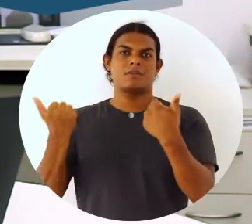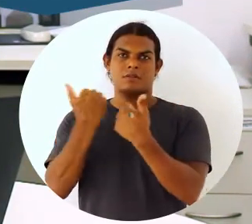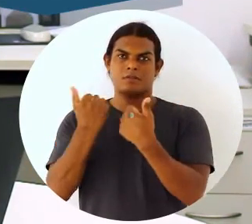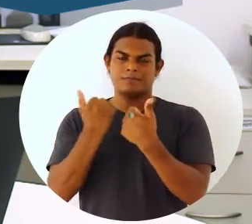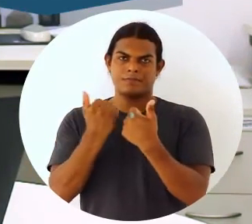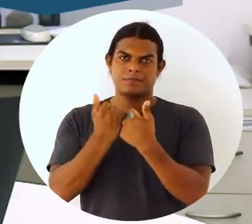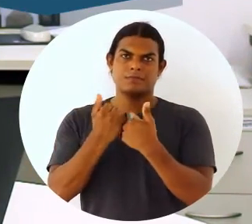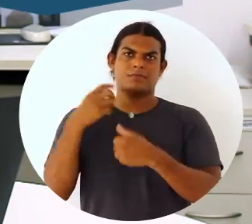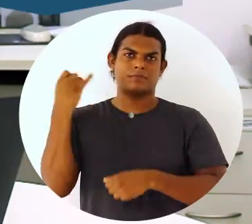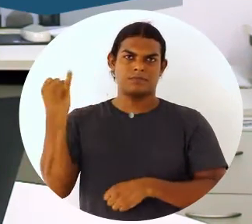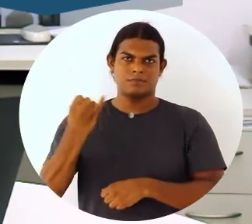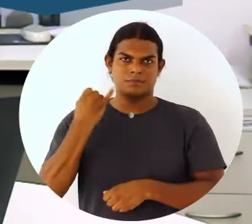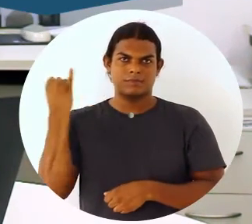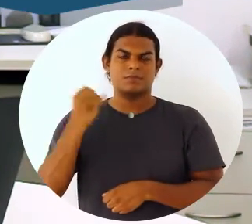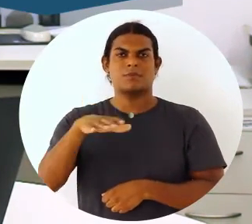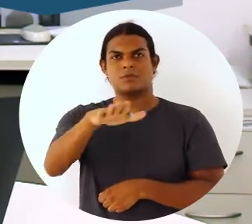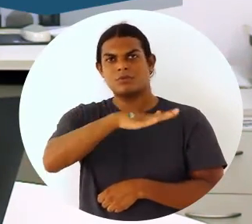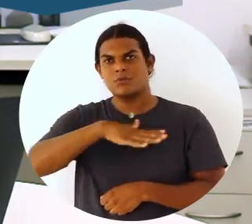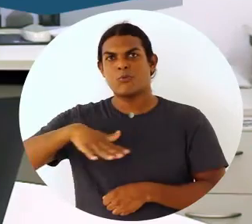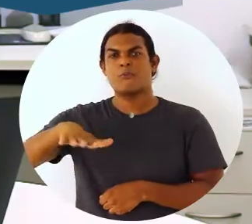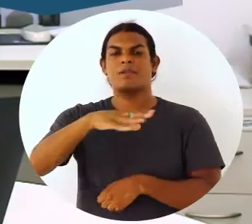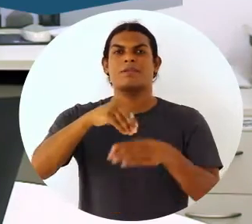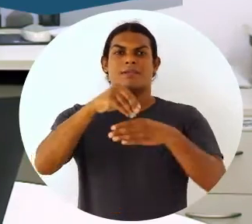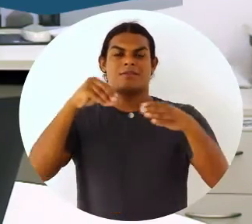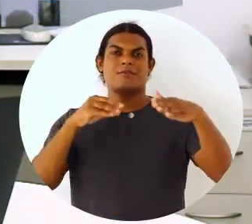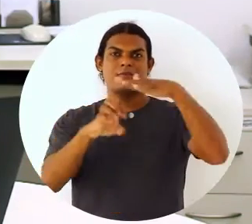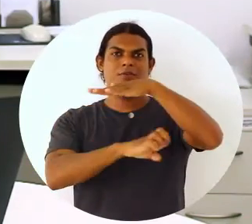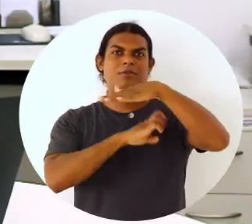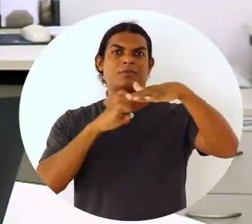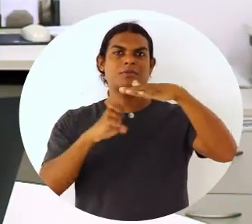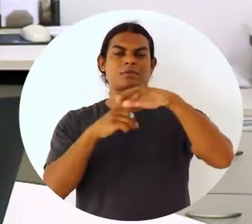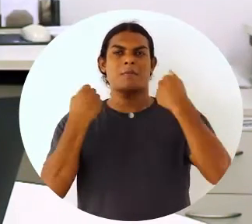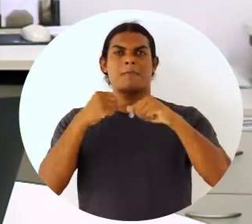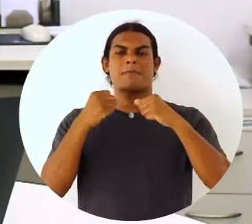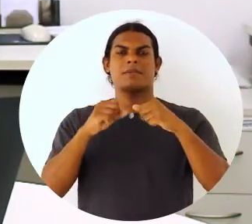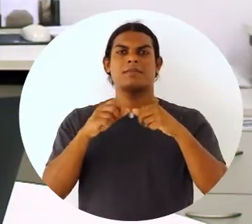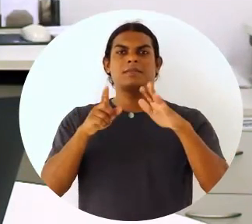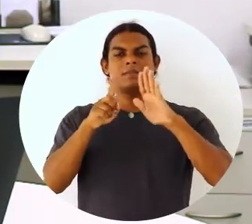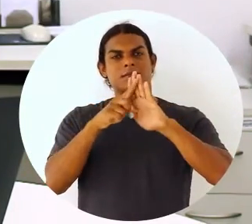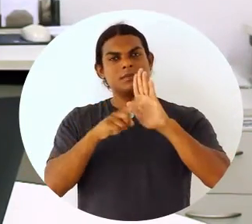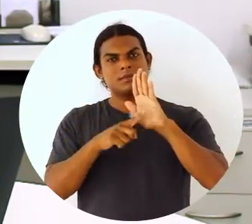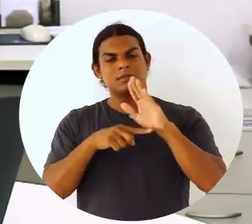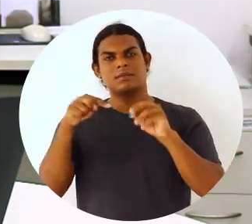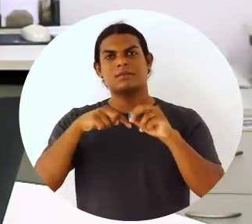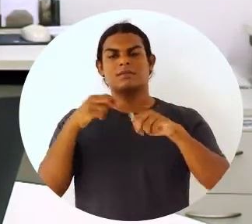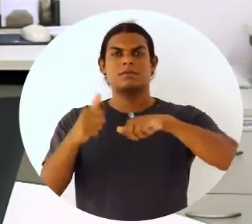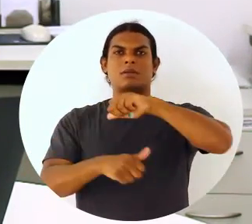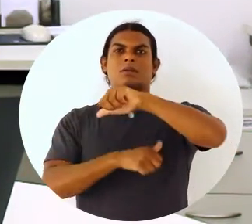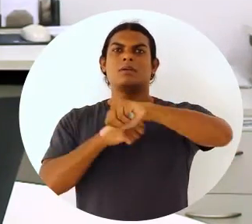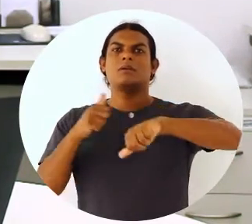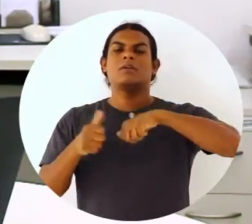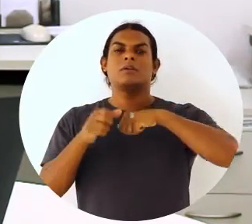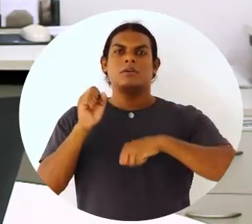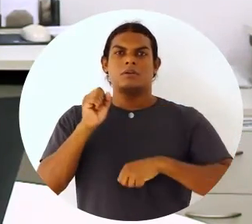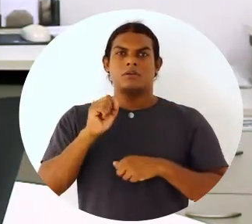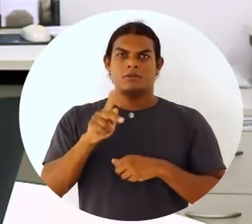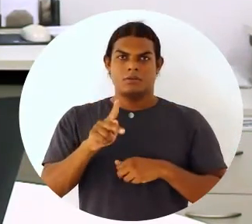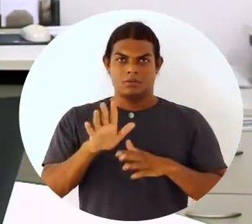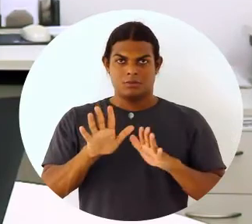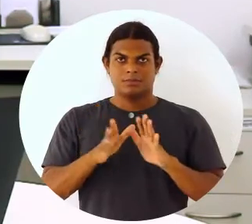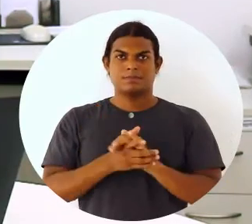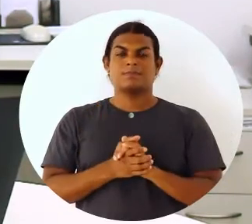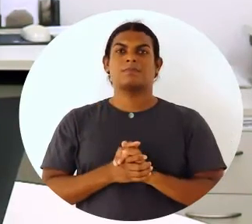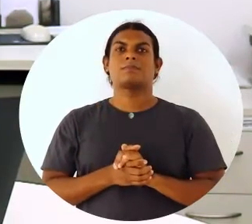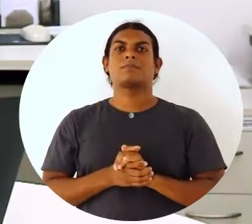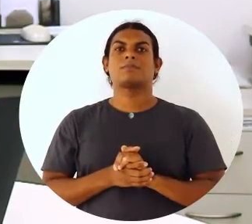externo requere as bibliotecas é preciso planejar essas mudanças para que elas sejam consistentes, certo? Como nós